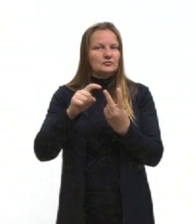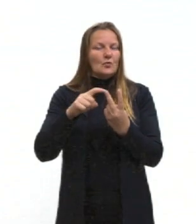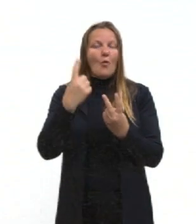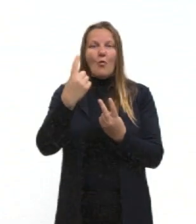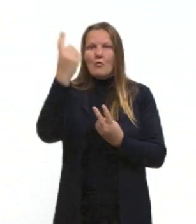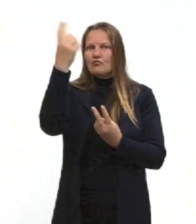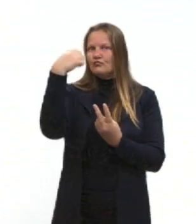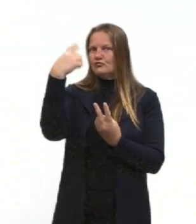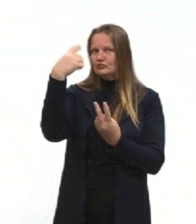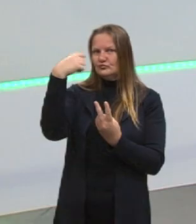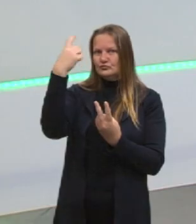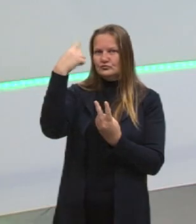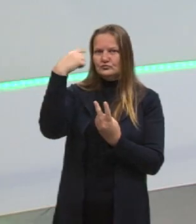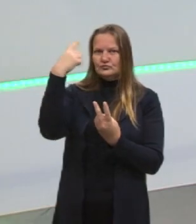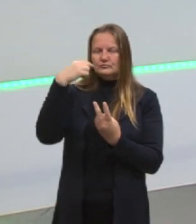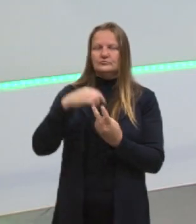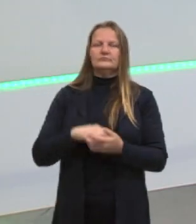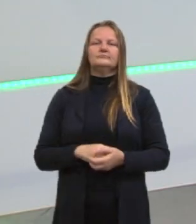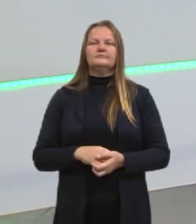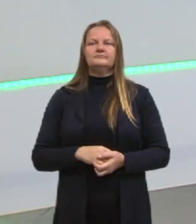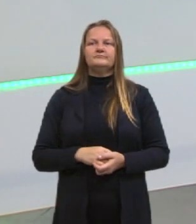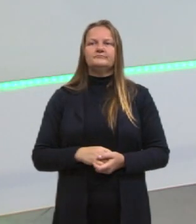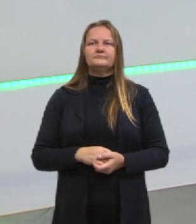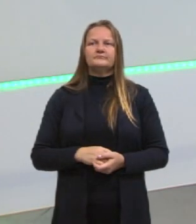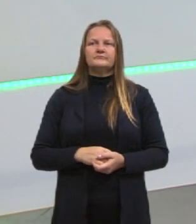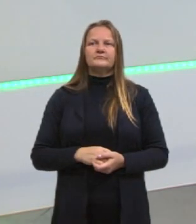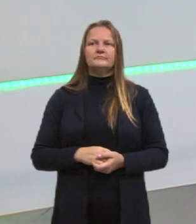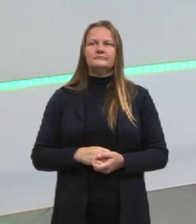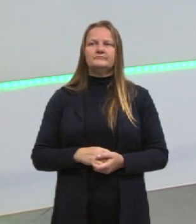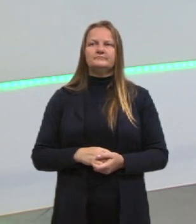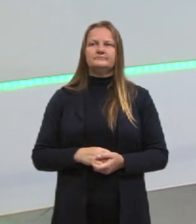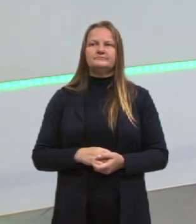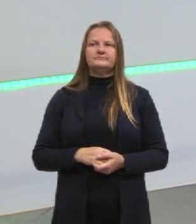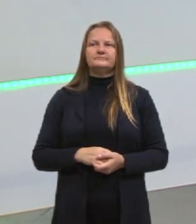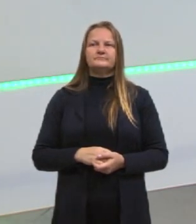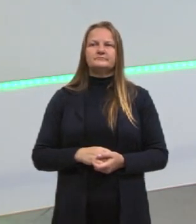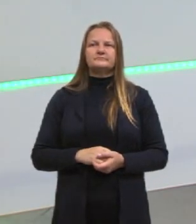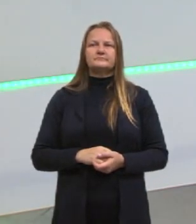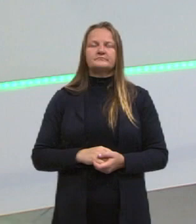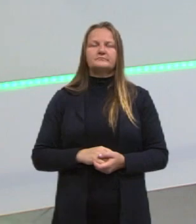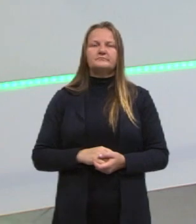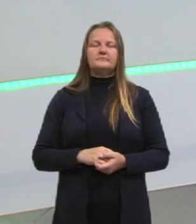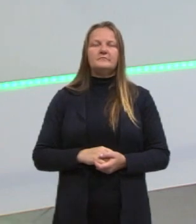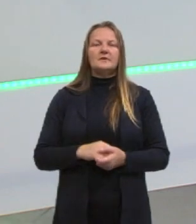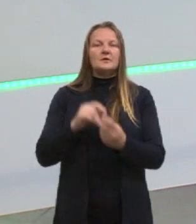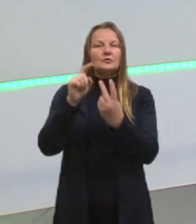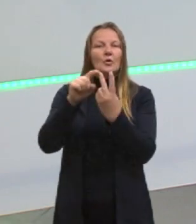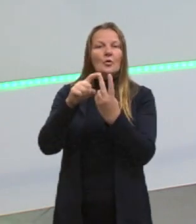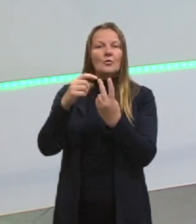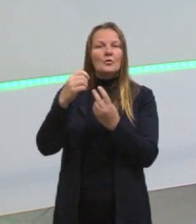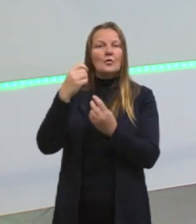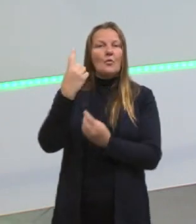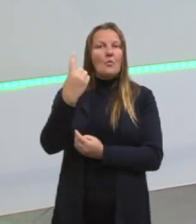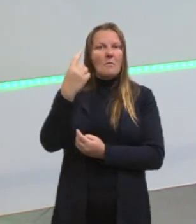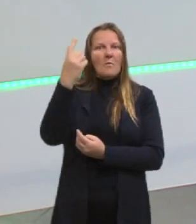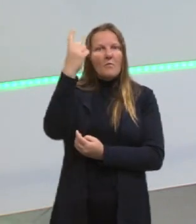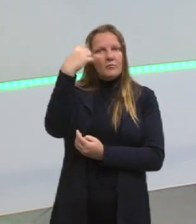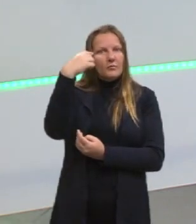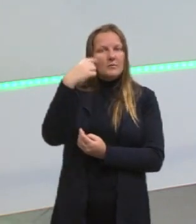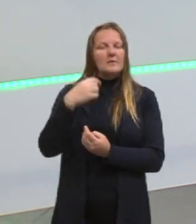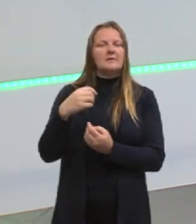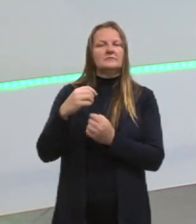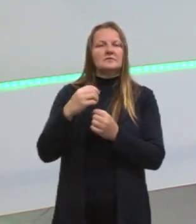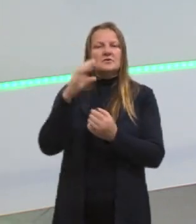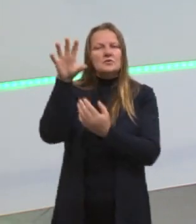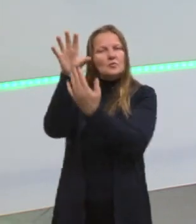pessoa, de um único profeta, tá. Então, lembra